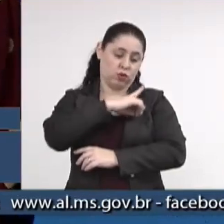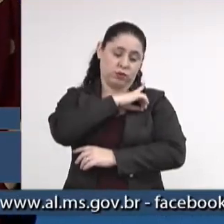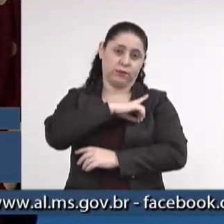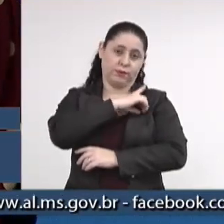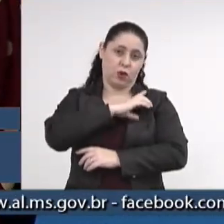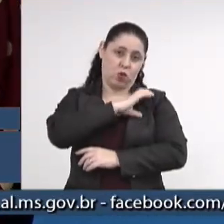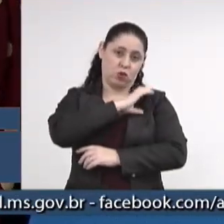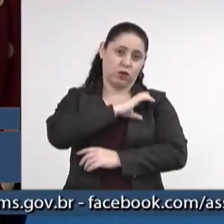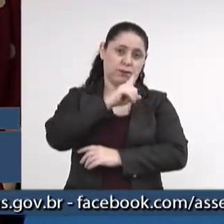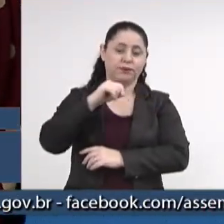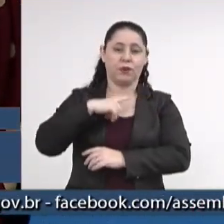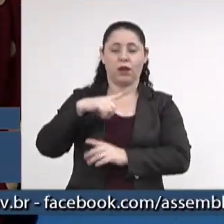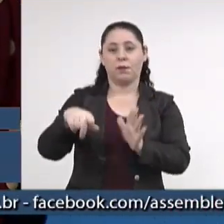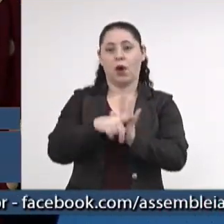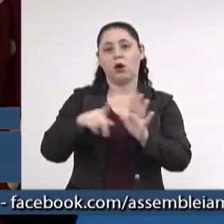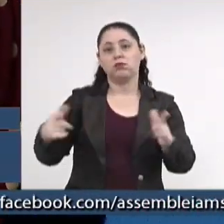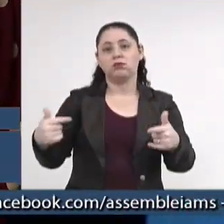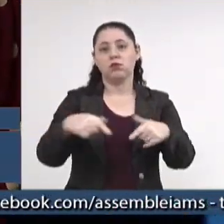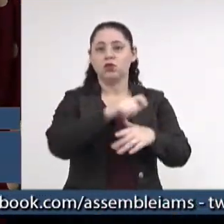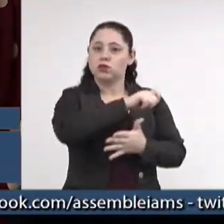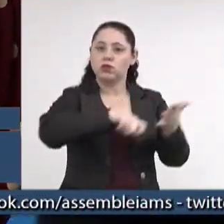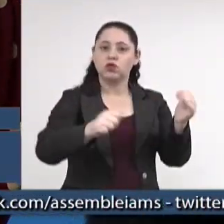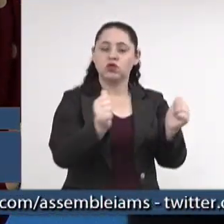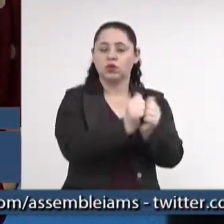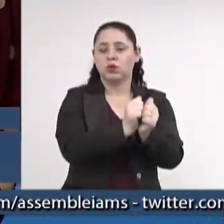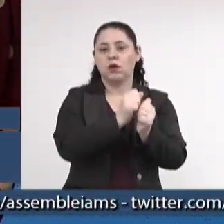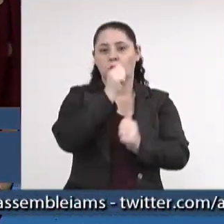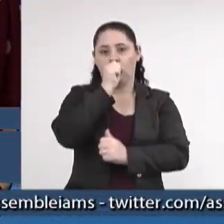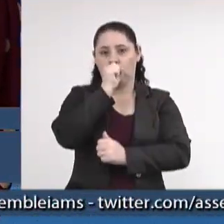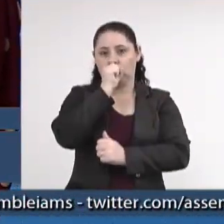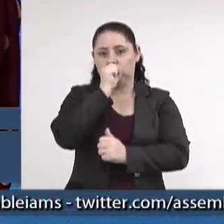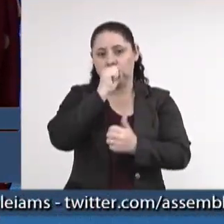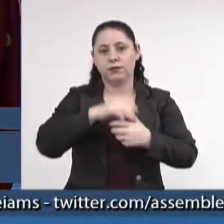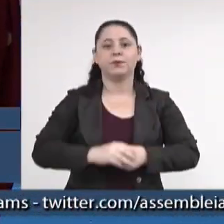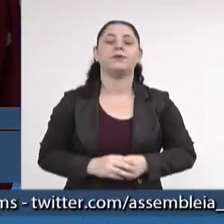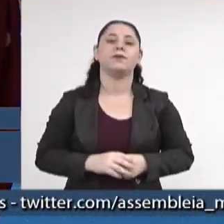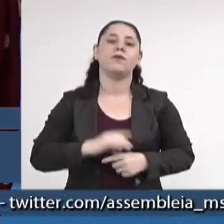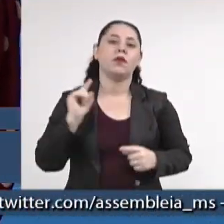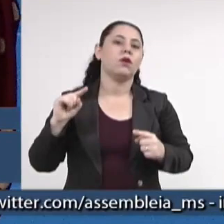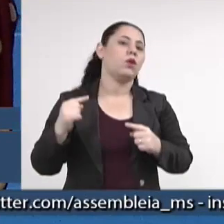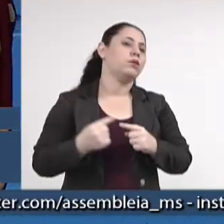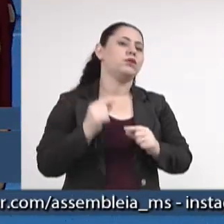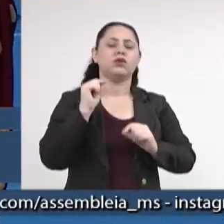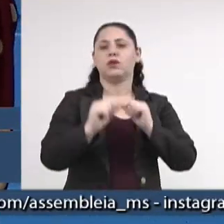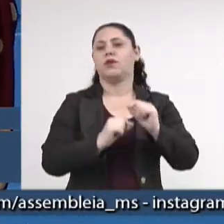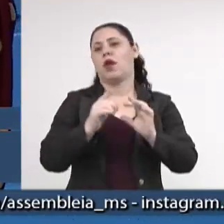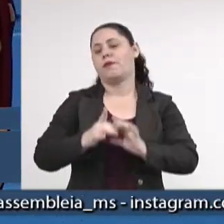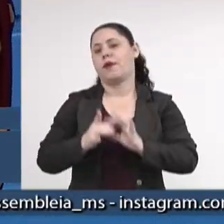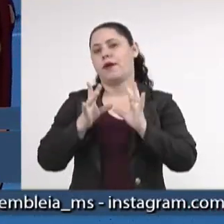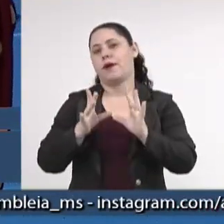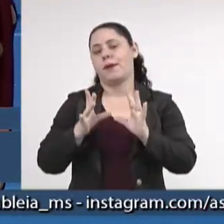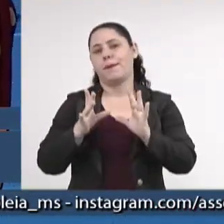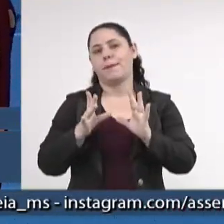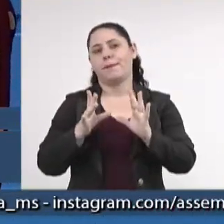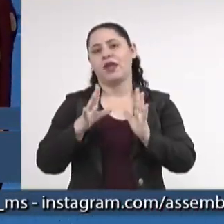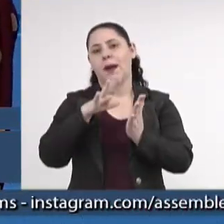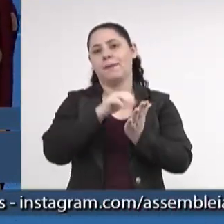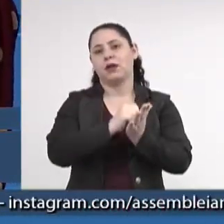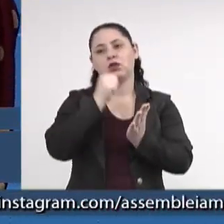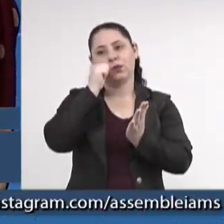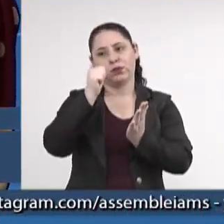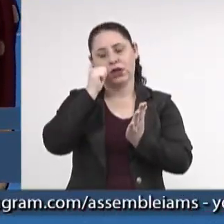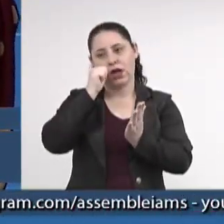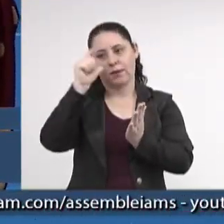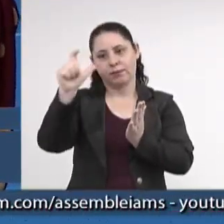e que tem a minha coautoria, que tem como um de seus objetivos disponibilizar aplicativo para